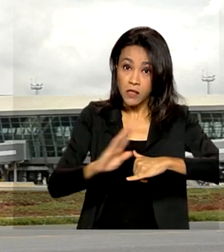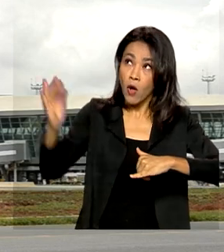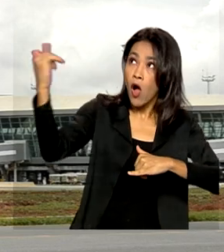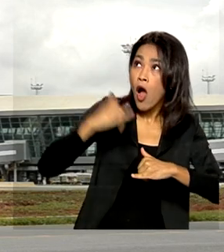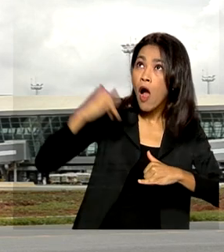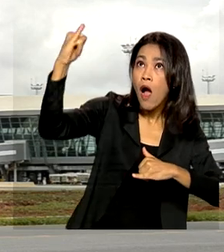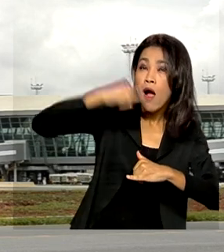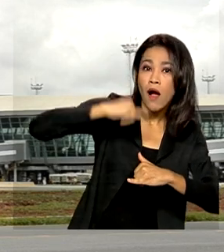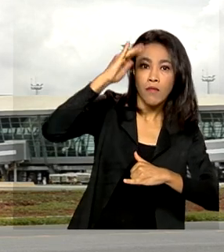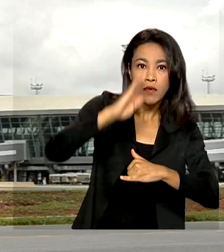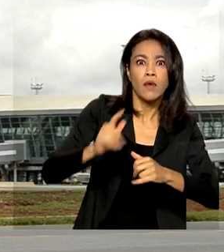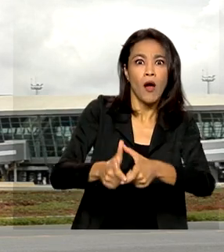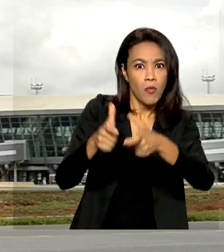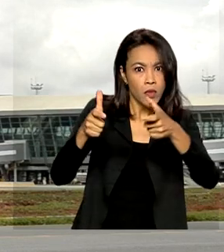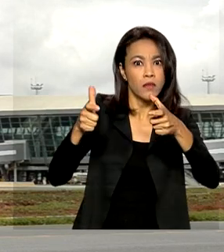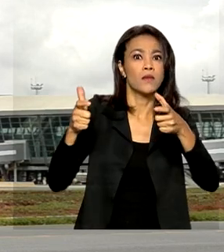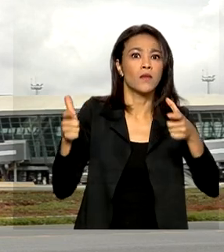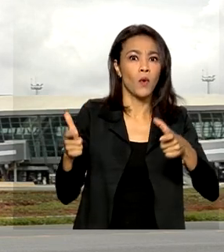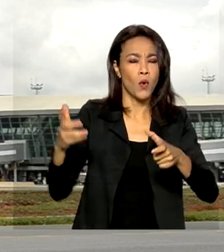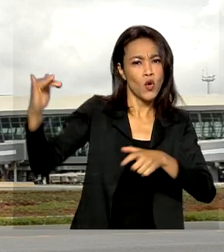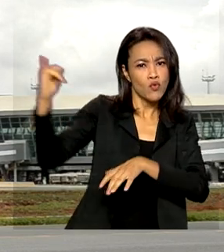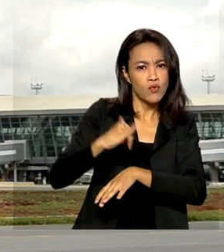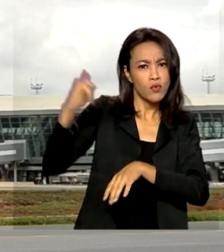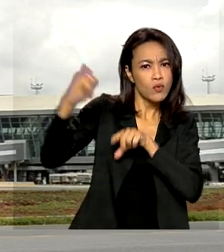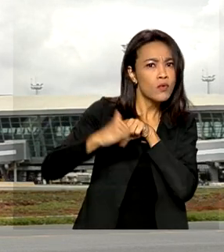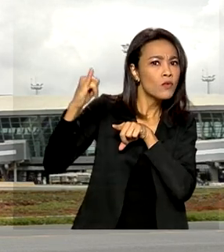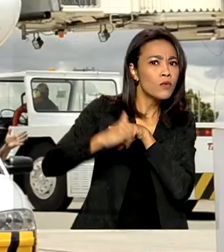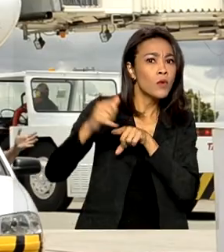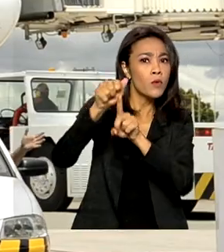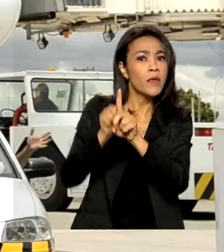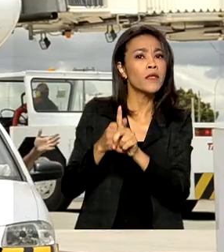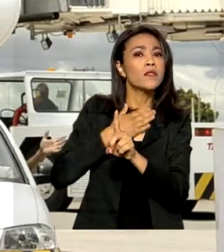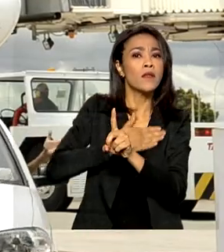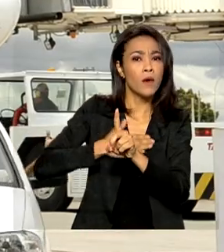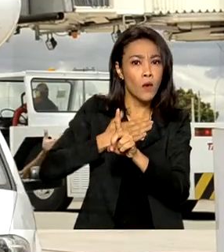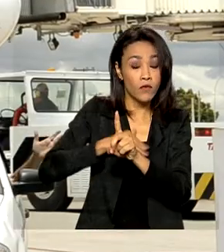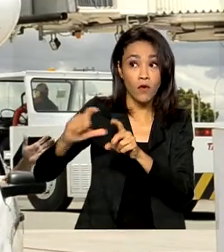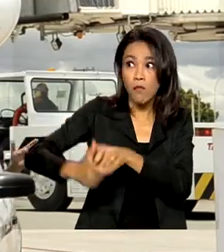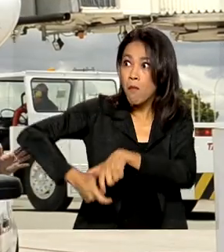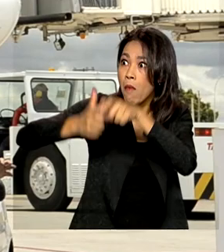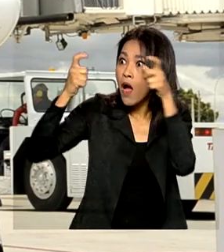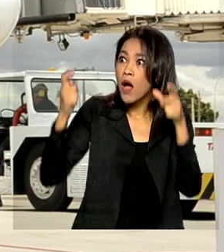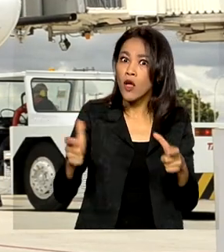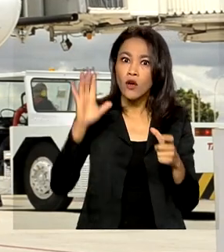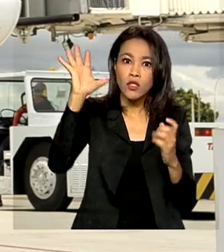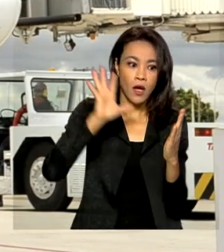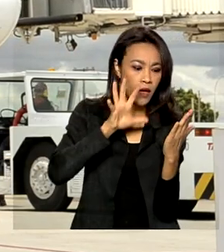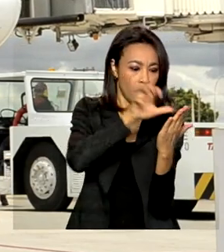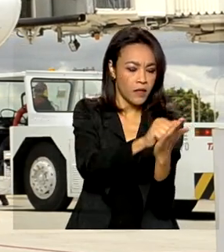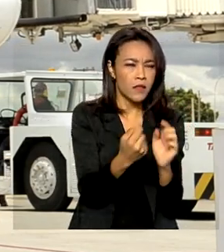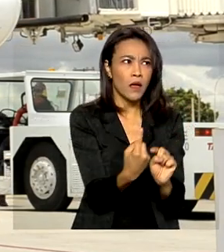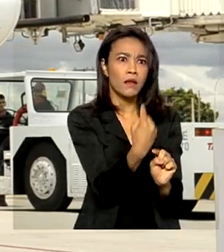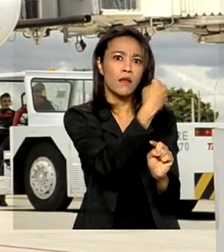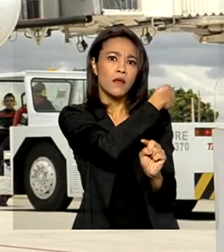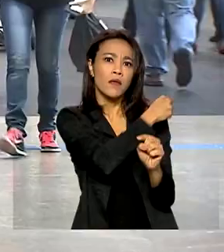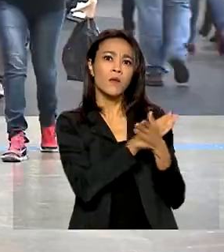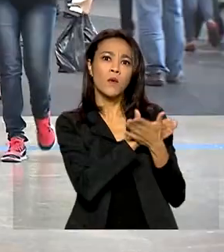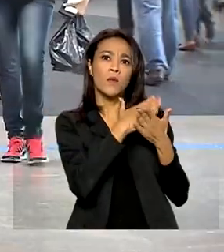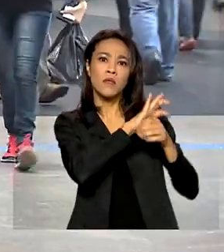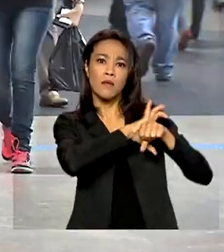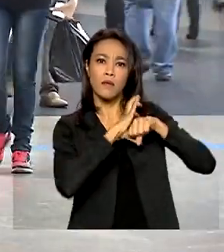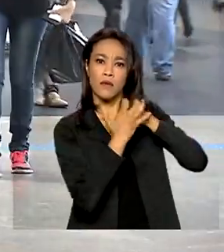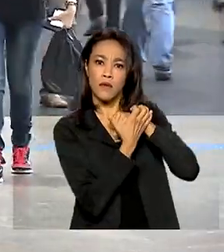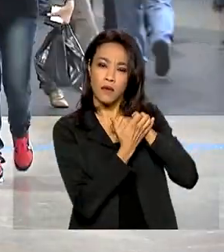cresceu. O número de chegadas de voos internacionais em agosto foi o maior já registrado desde o início da pandemia.